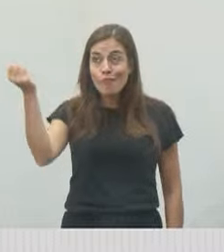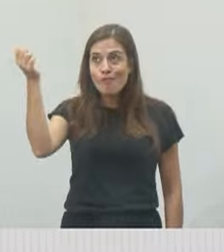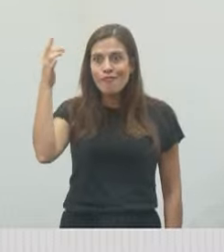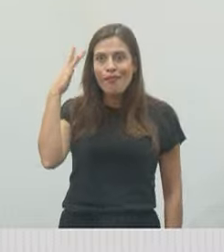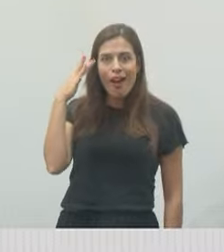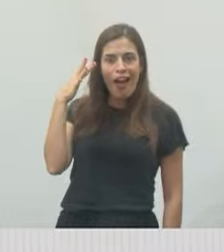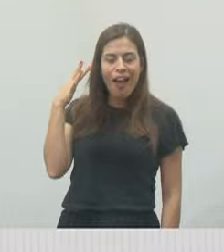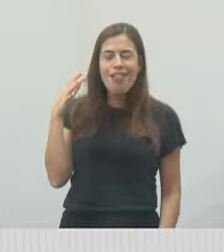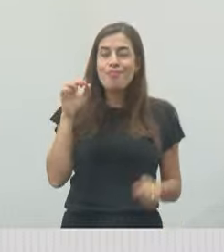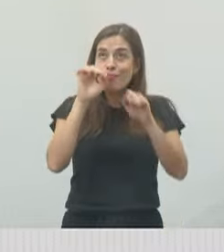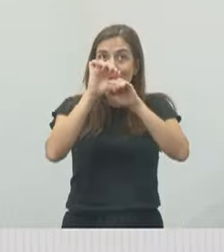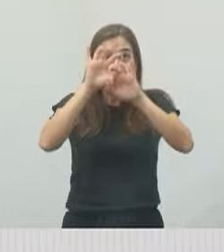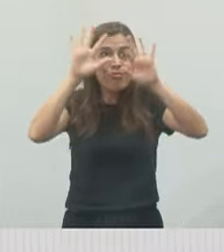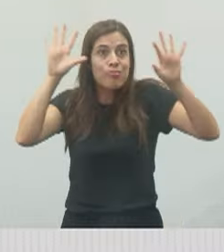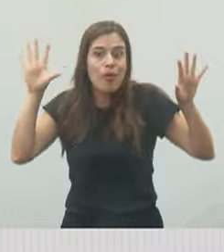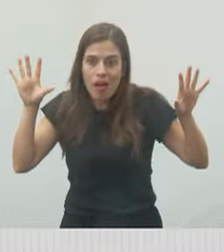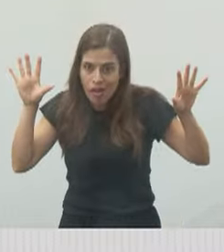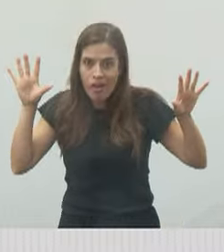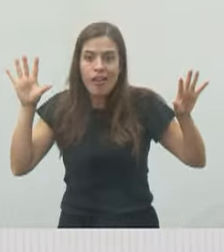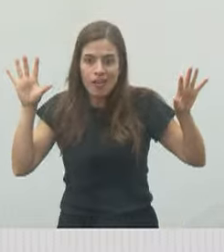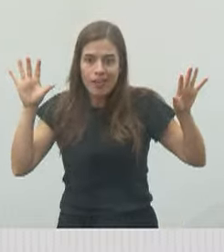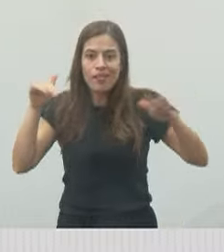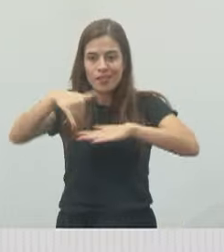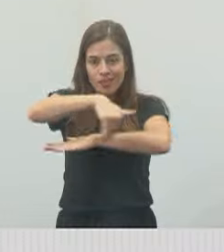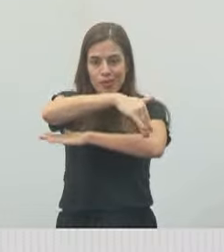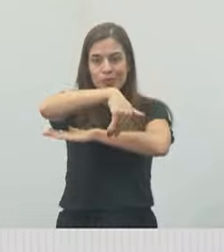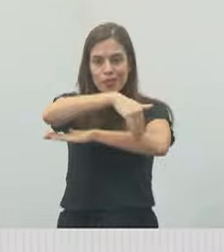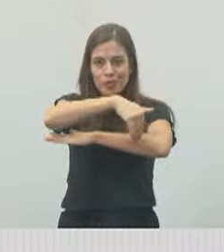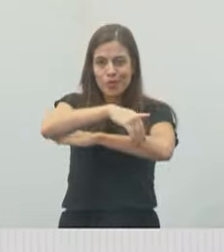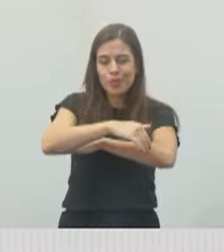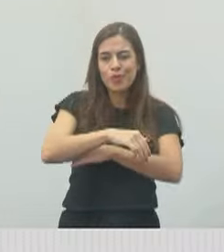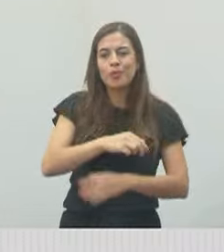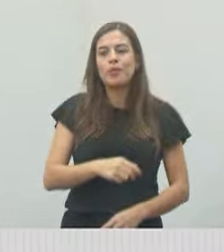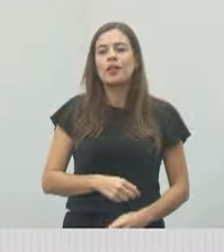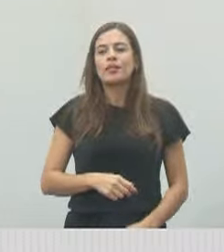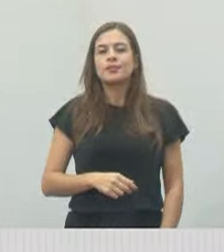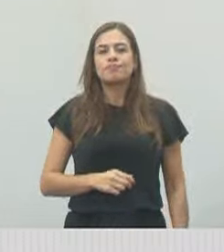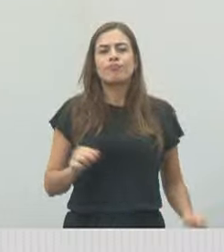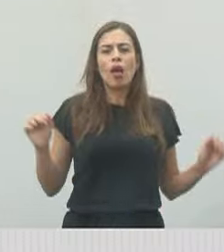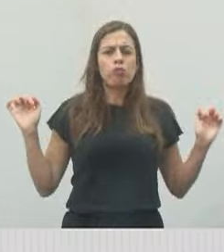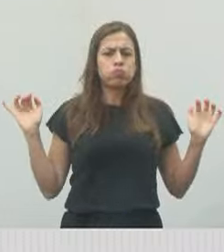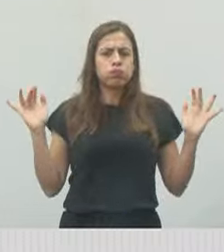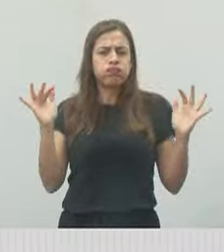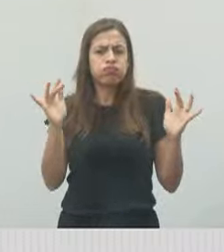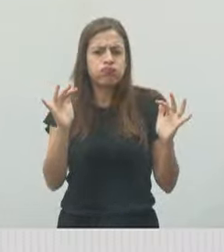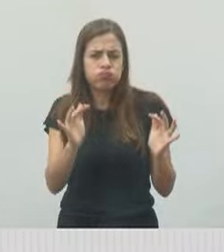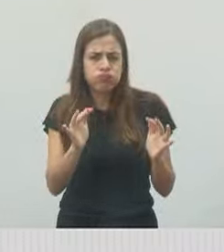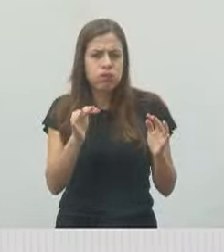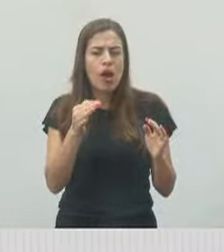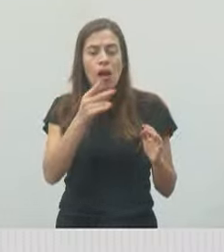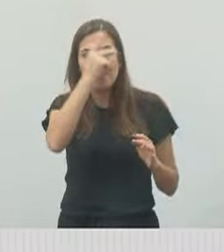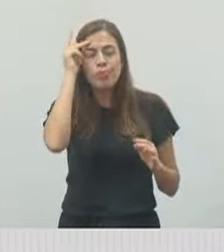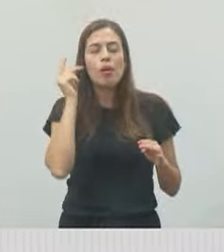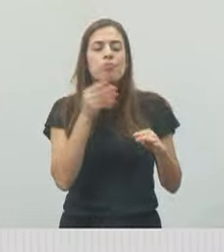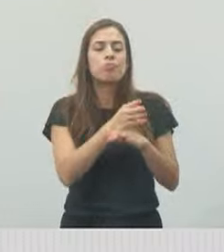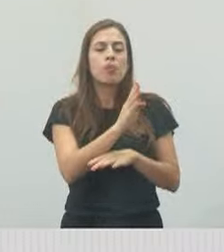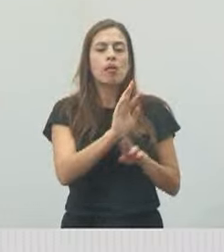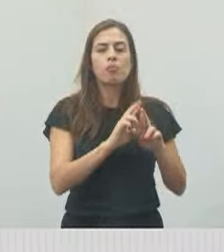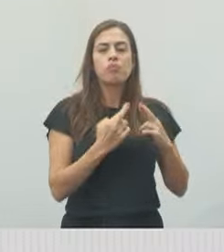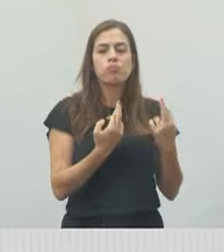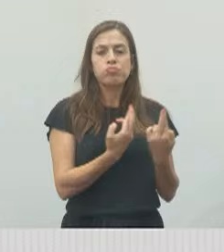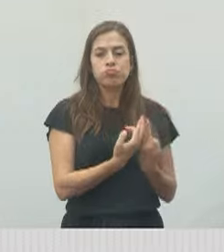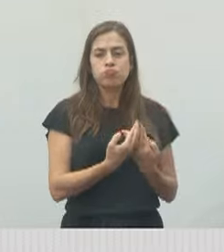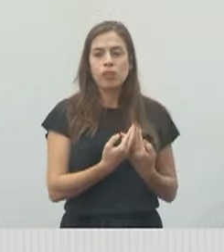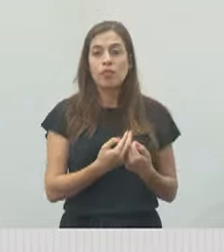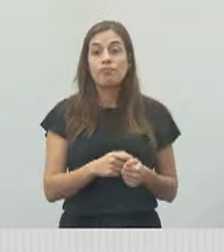ficou bem iluminada, a rua cheia de pessoas participando da nossa reunião. Foi